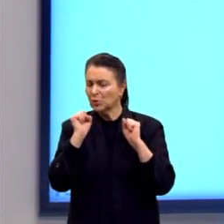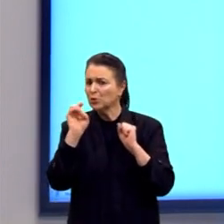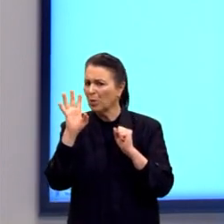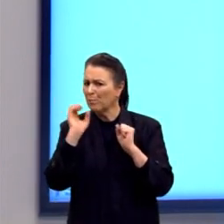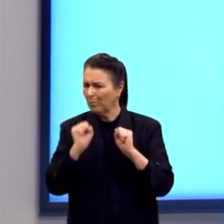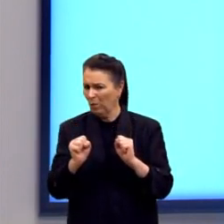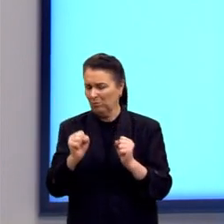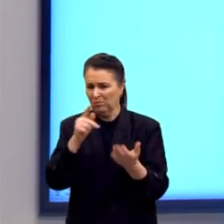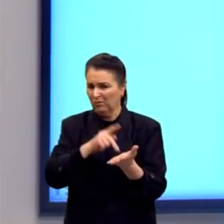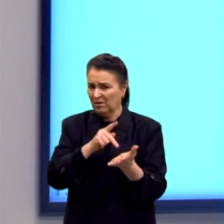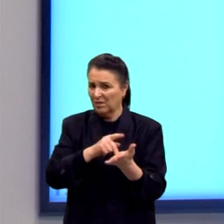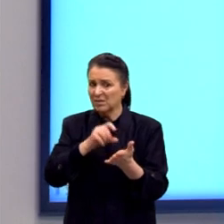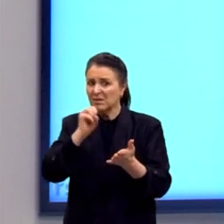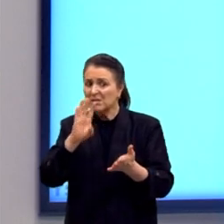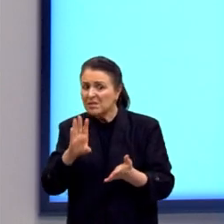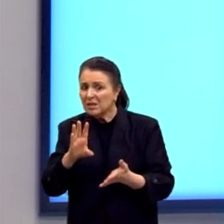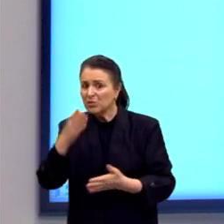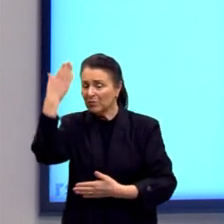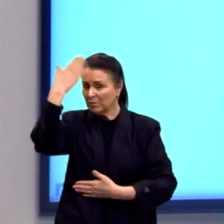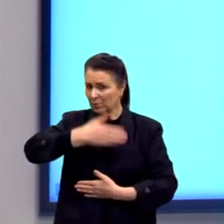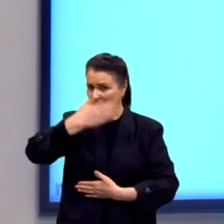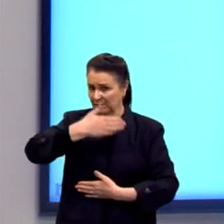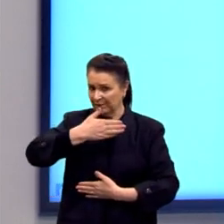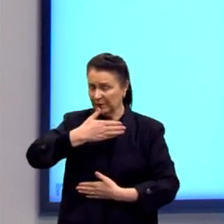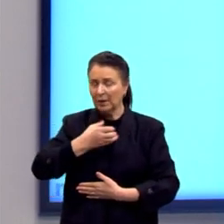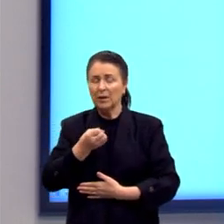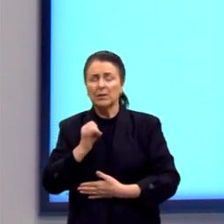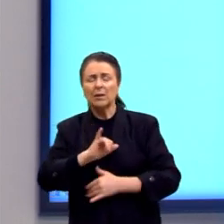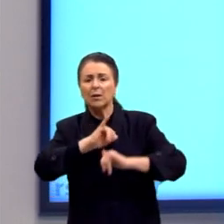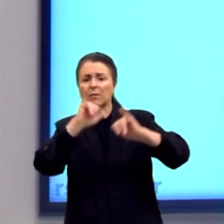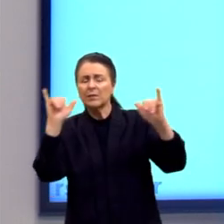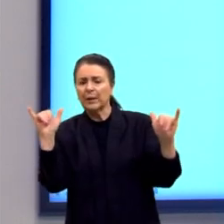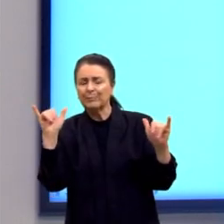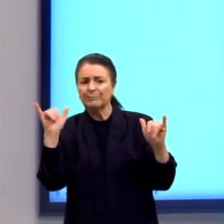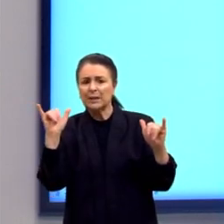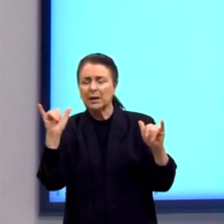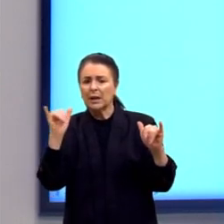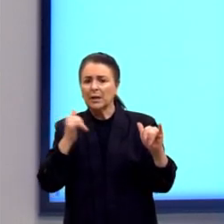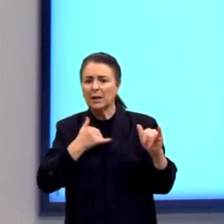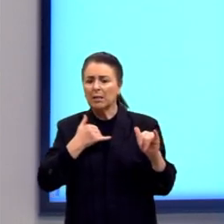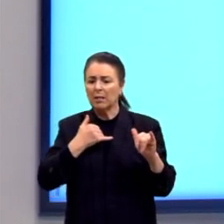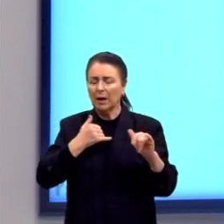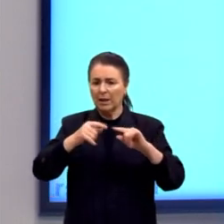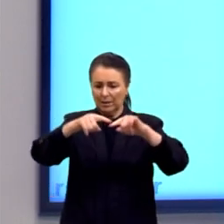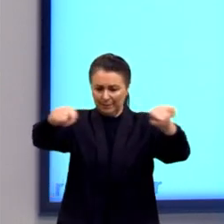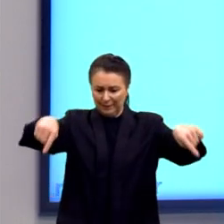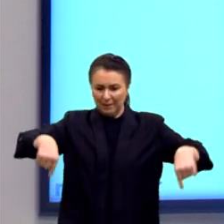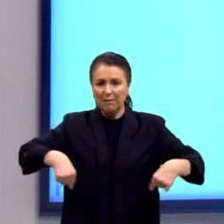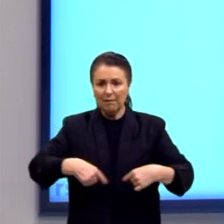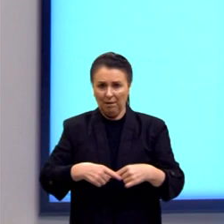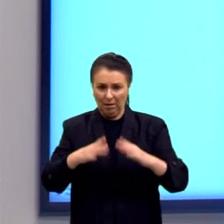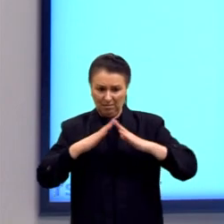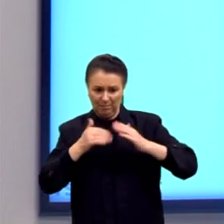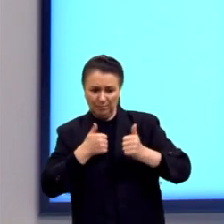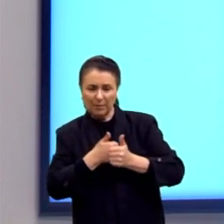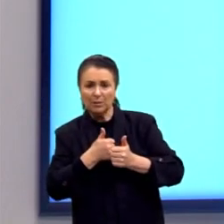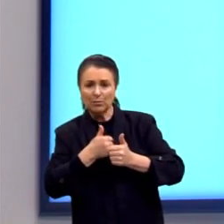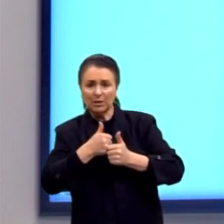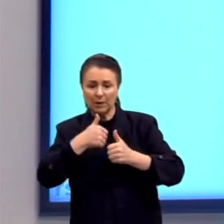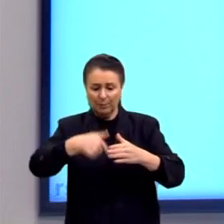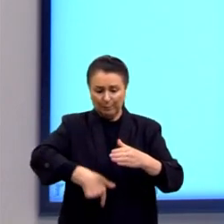falsa habilidade que ele coloca. Por exemplo, se eu disser que no fundo do meu quintal tem petróleo. E que bom que seria.